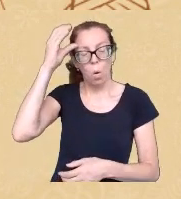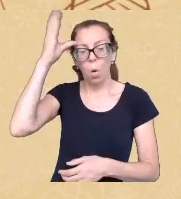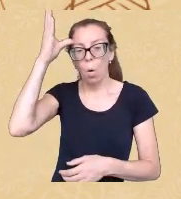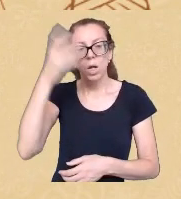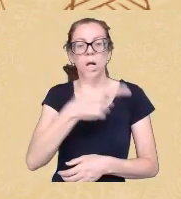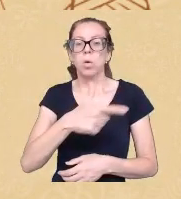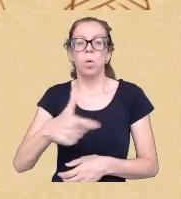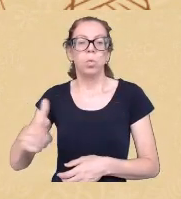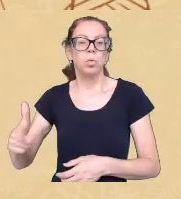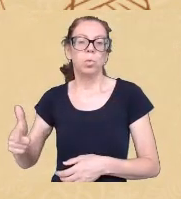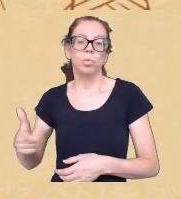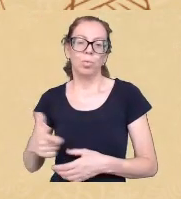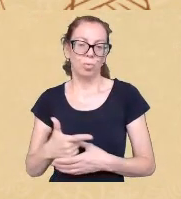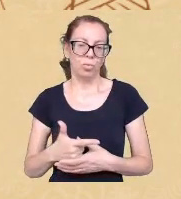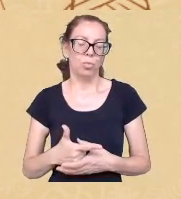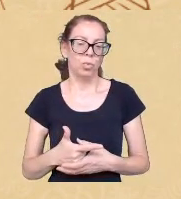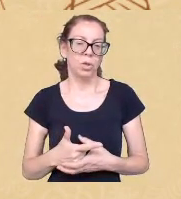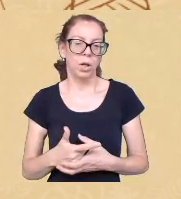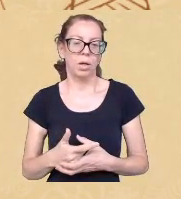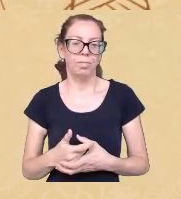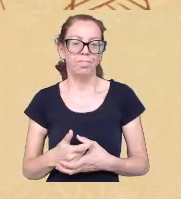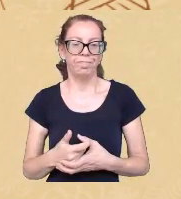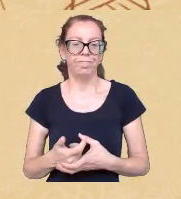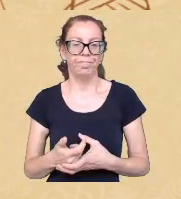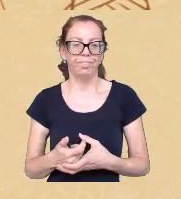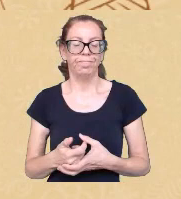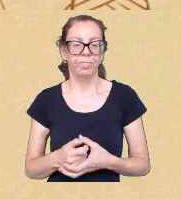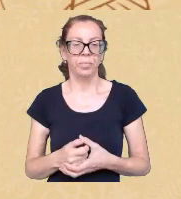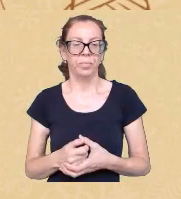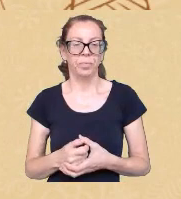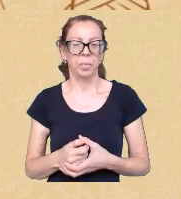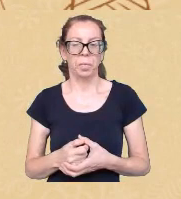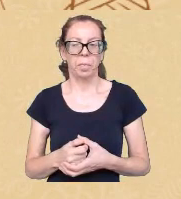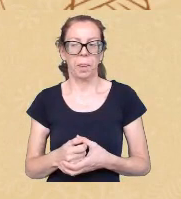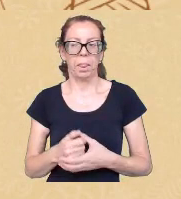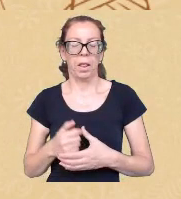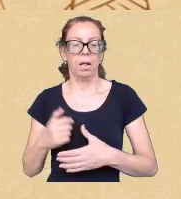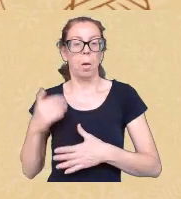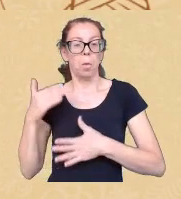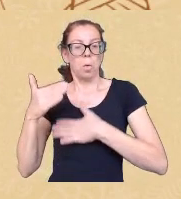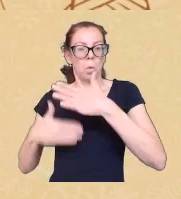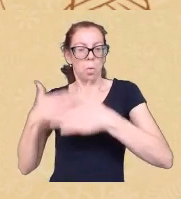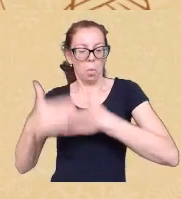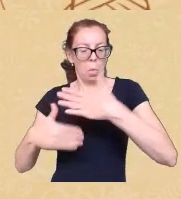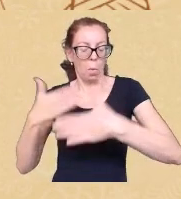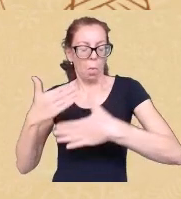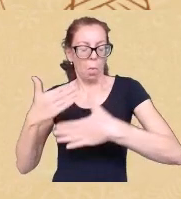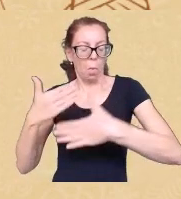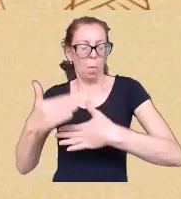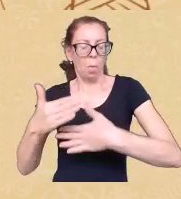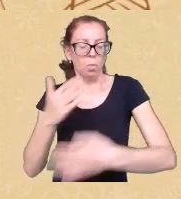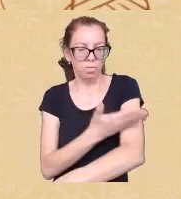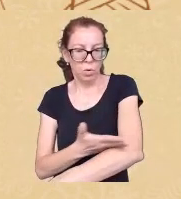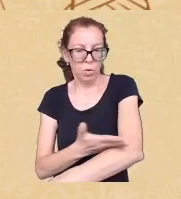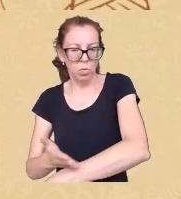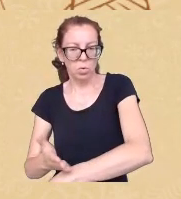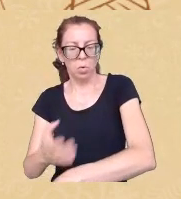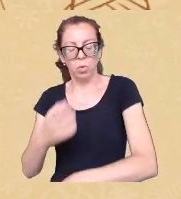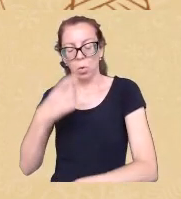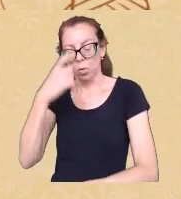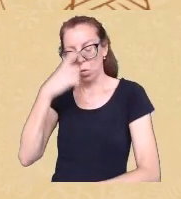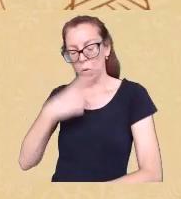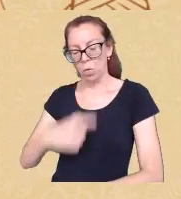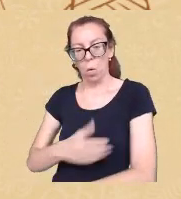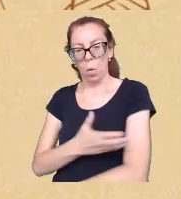de branquitude tendo um ideal que é de negação do seu próprio corpo negro dito